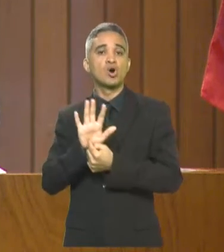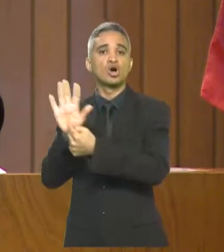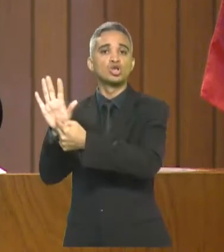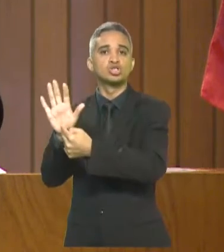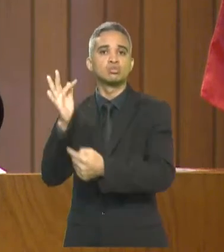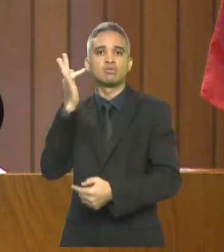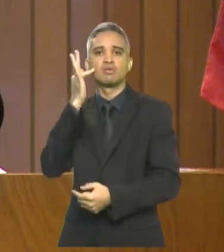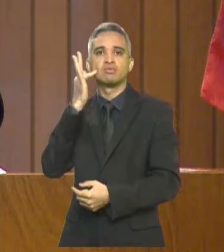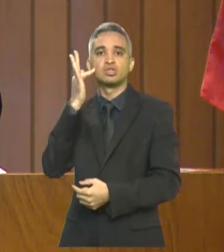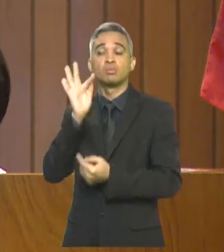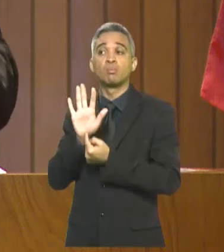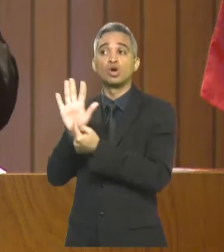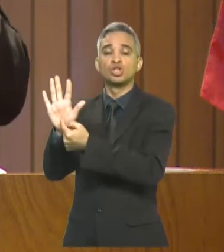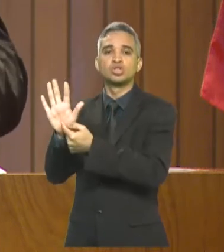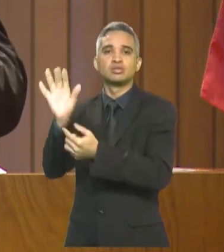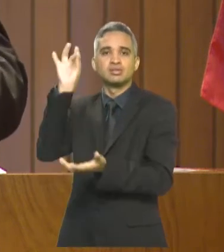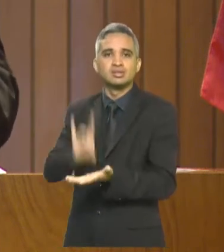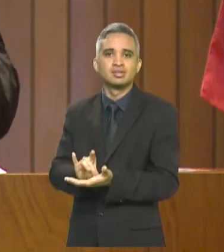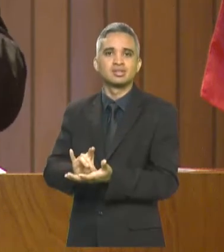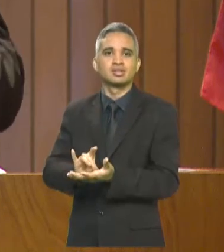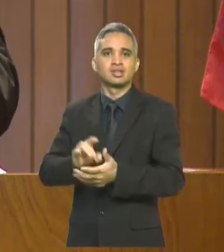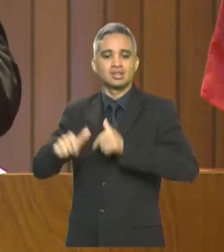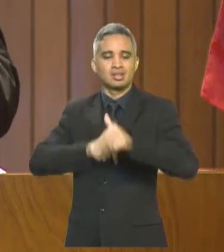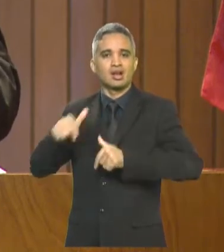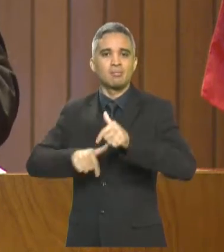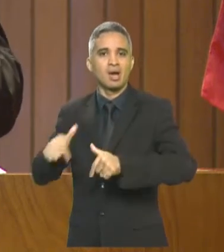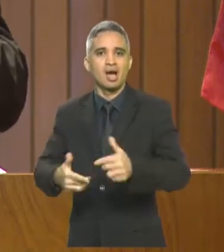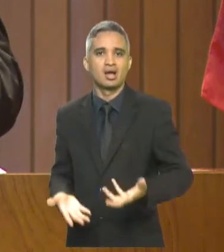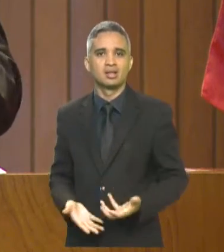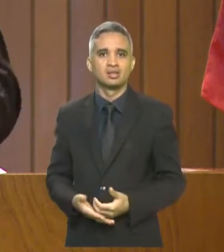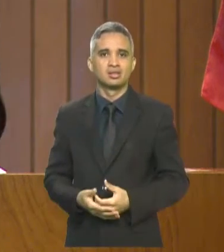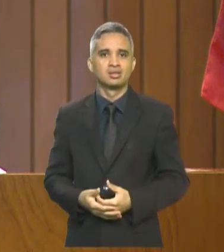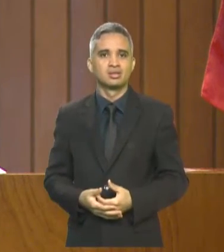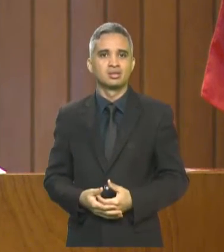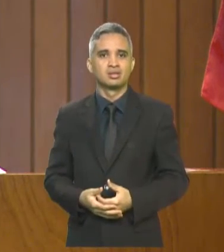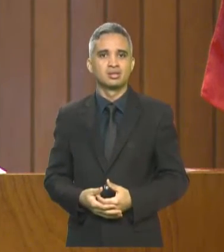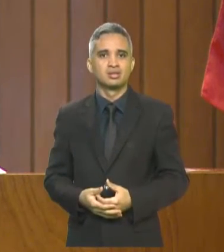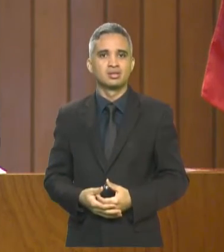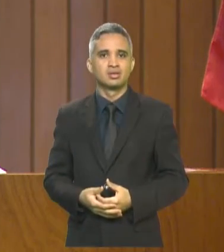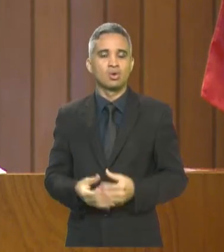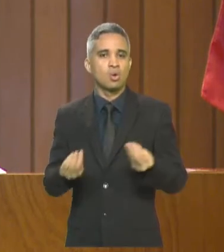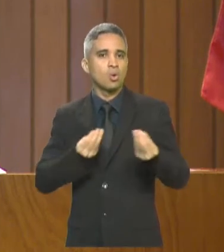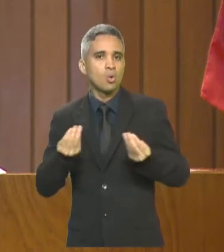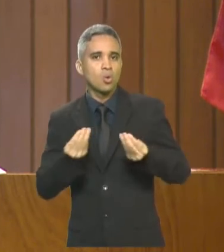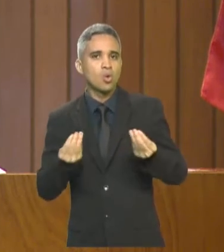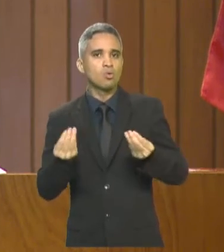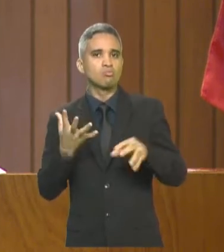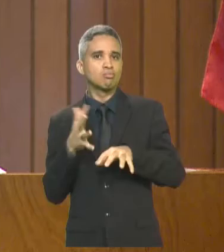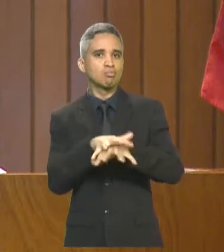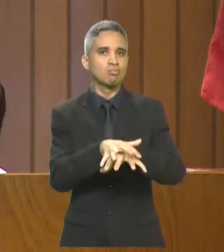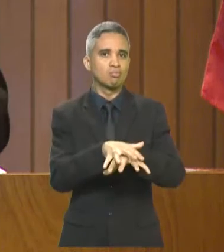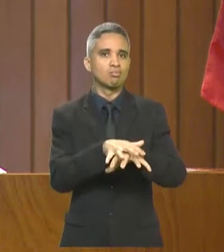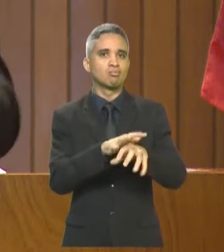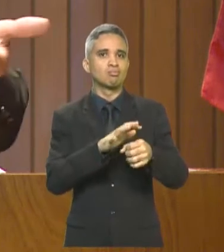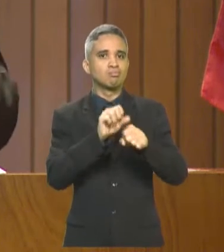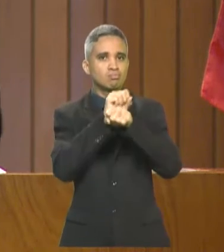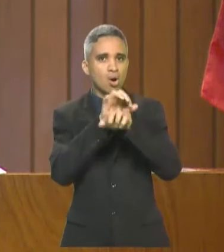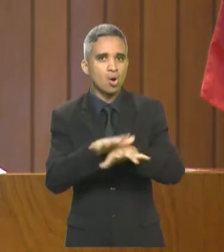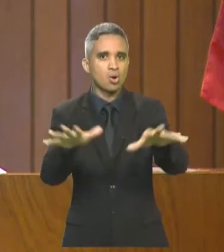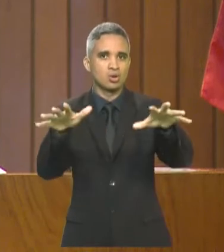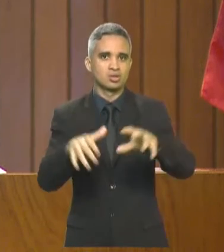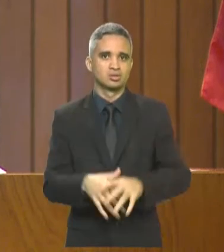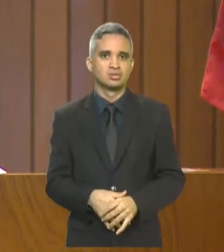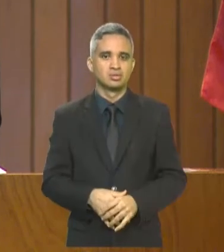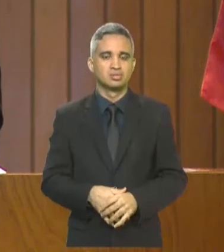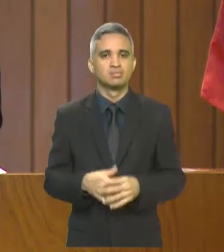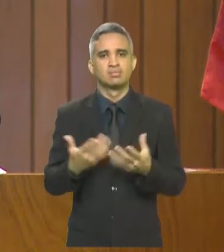deve ser feito. Ações reais, concretas, no combate à pandemia. Então, governador Flavidino, aprenda com